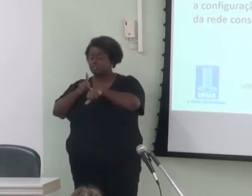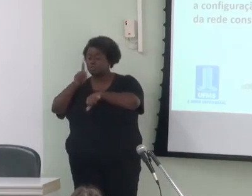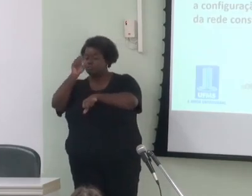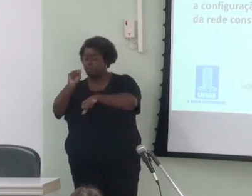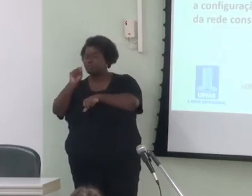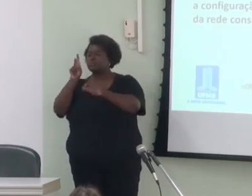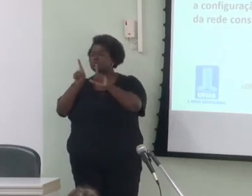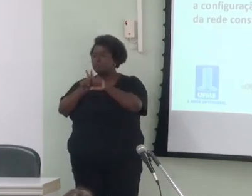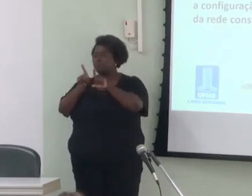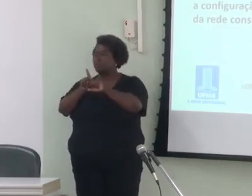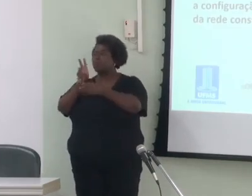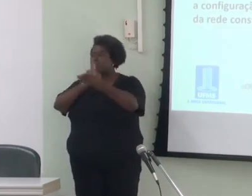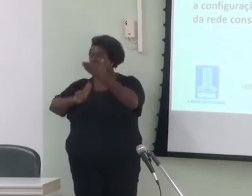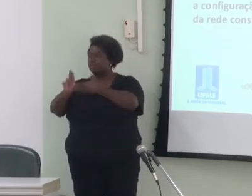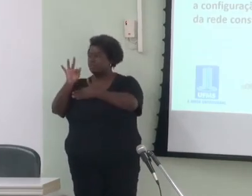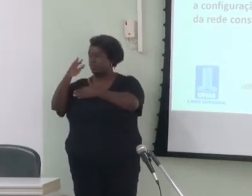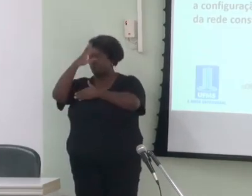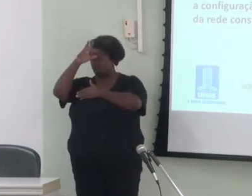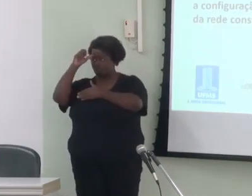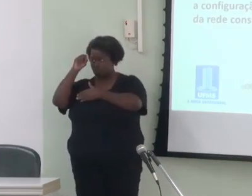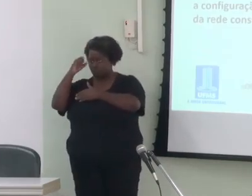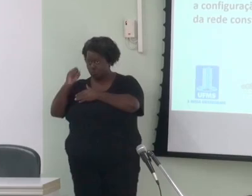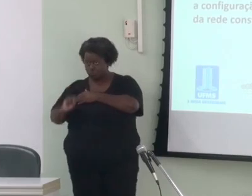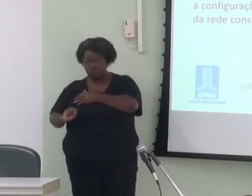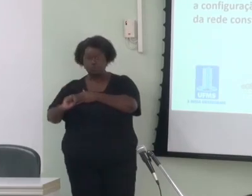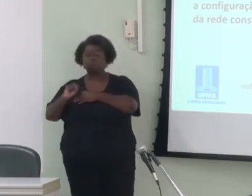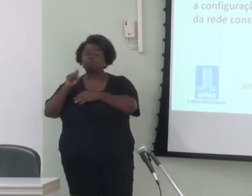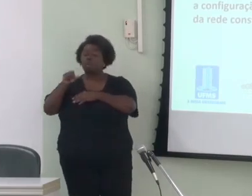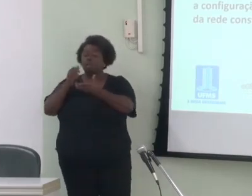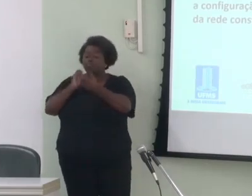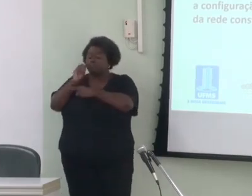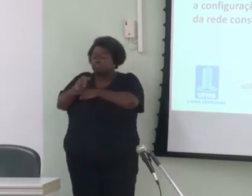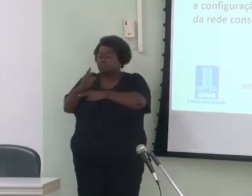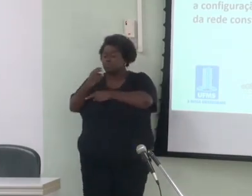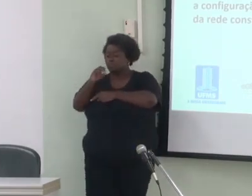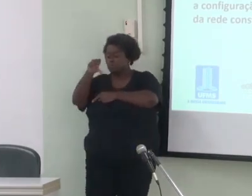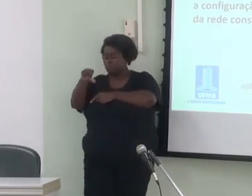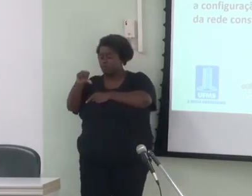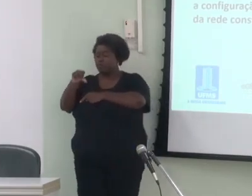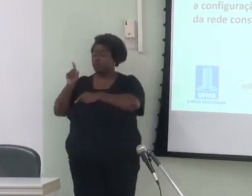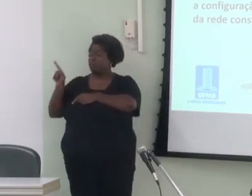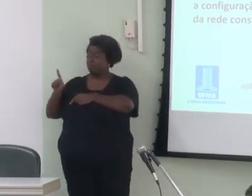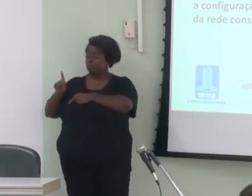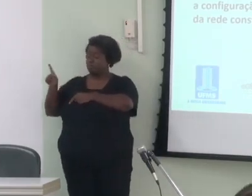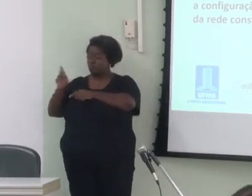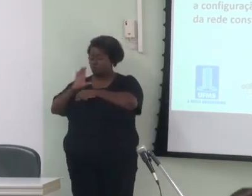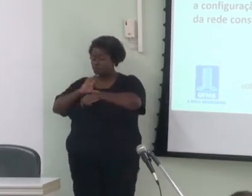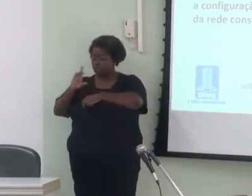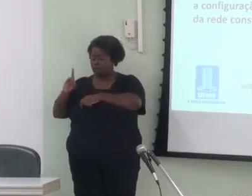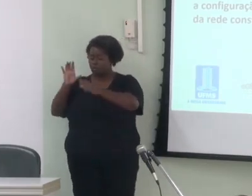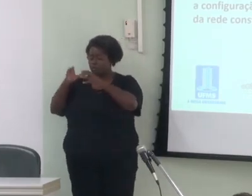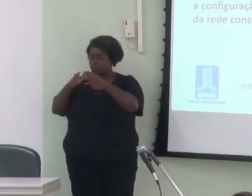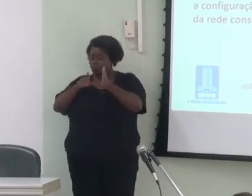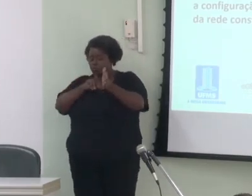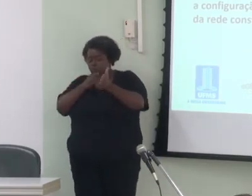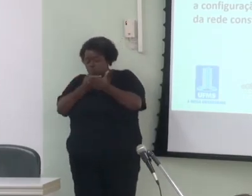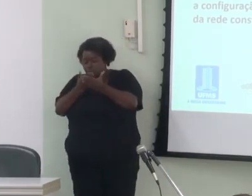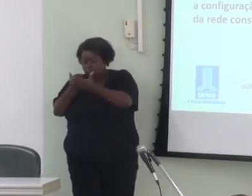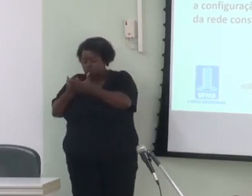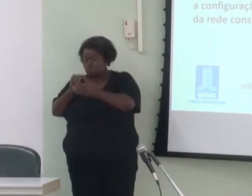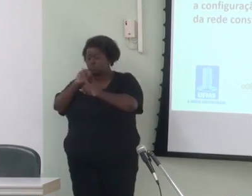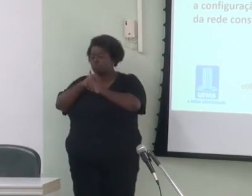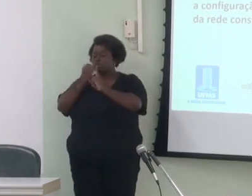instituição onde leciona desde 2009 a professora também é coordenadora do grupo de estudos sociolinguísticos